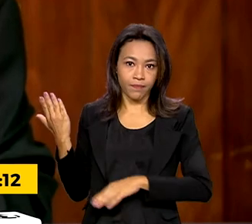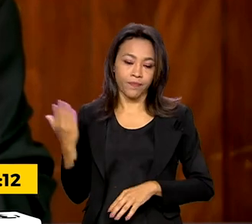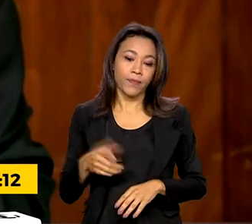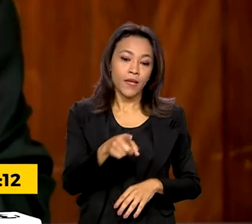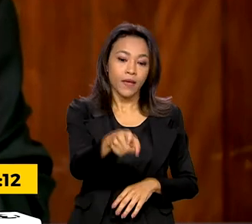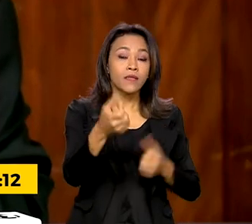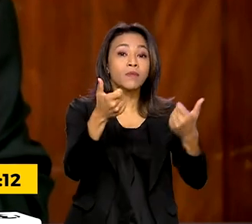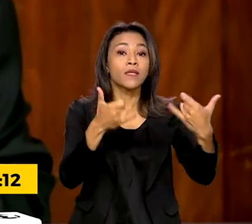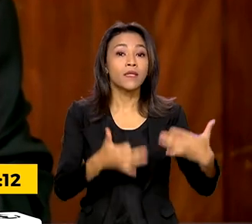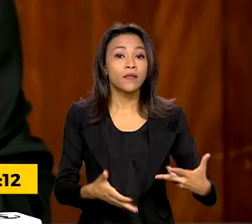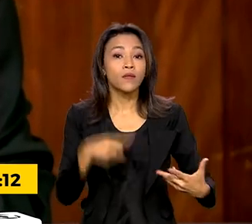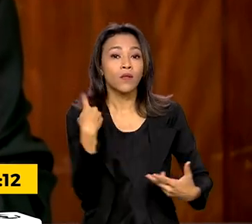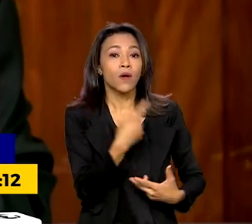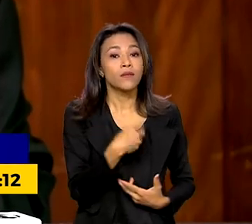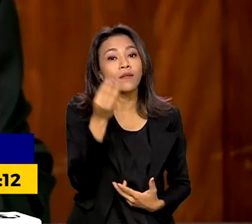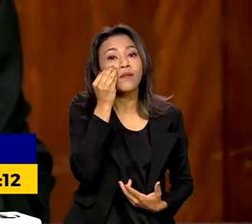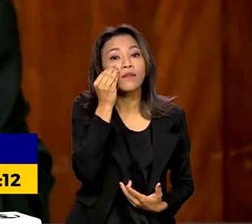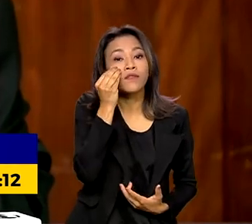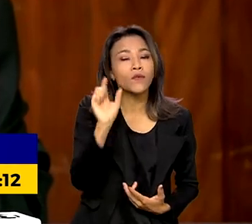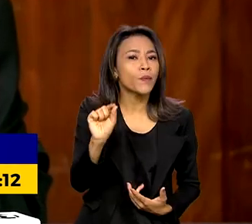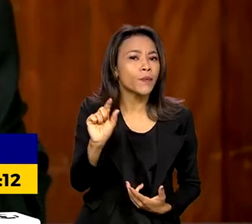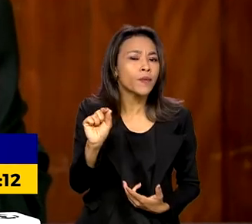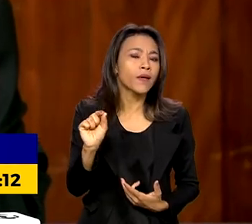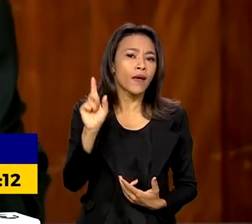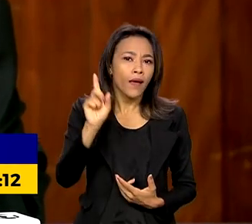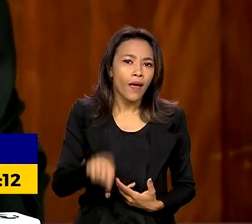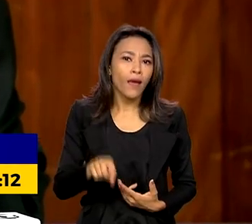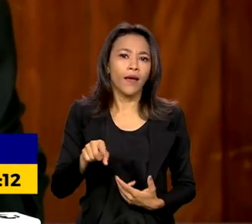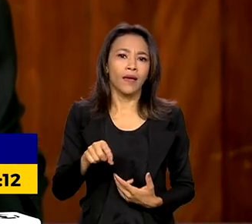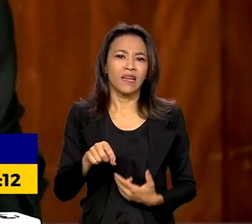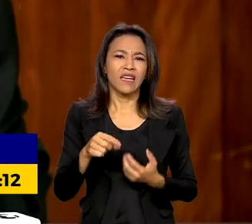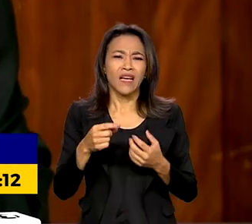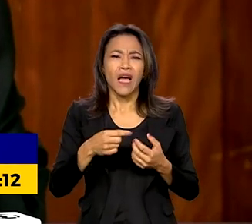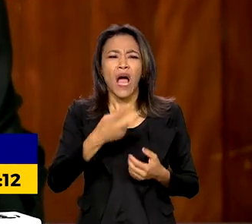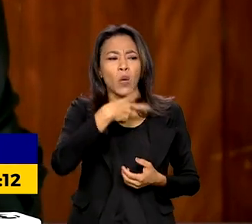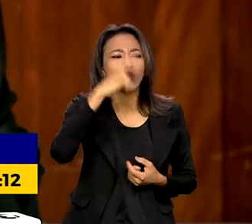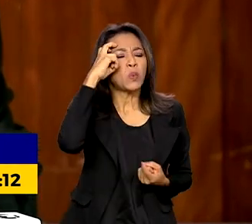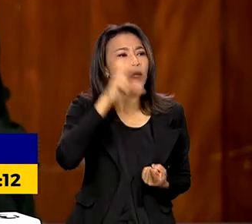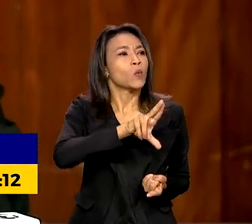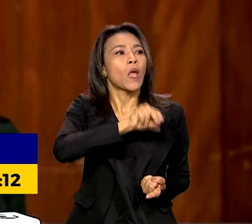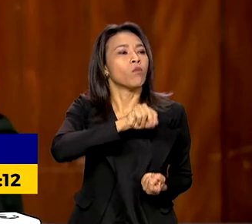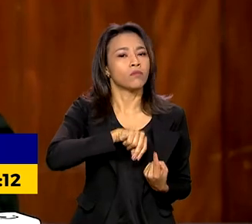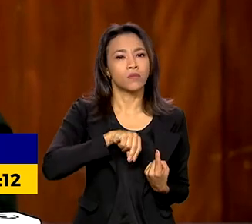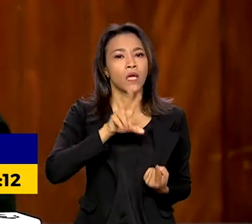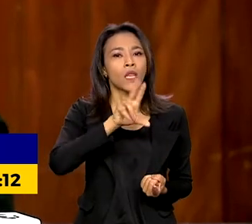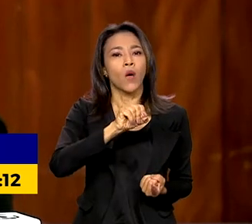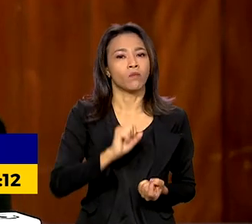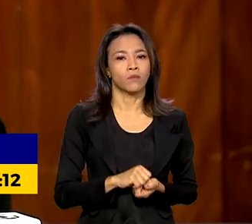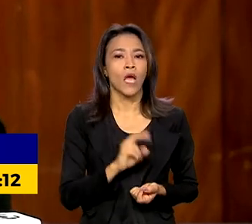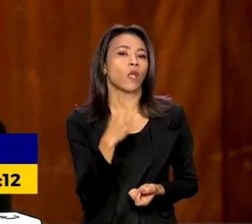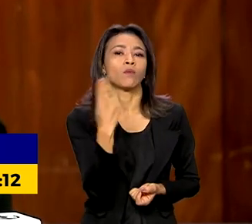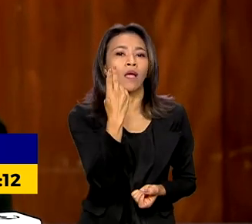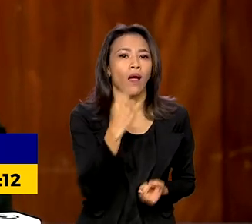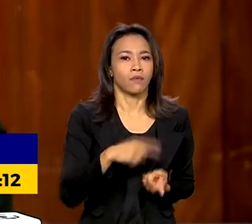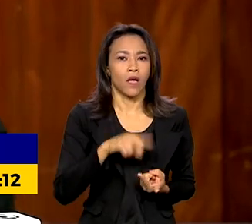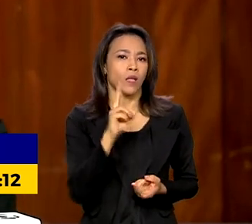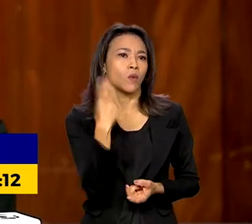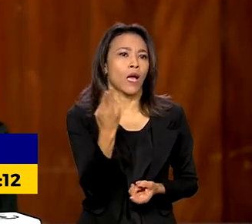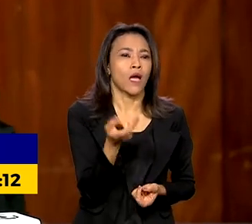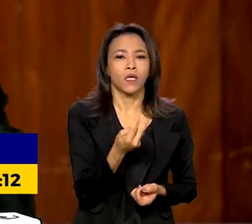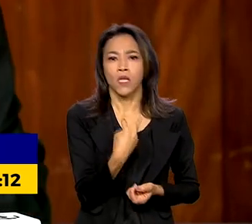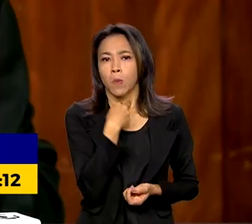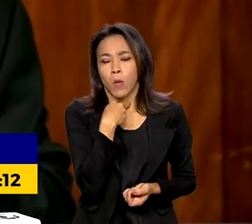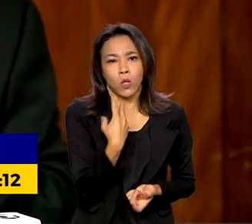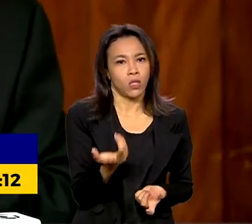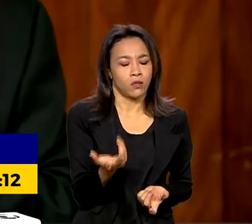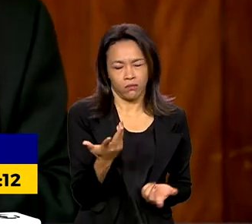tentativa é de buscar, sair da cultura do não, era cultura adotada na Previdência Social, não pode,